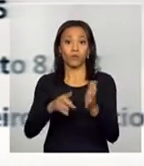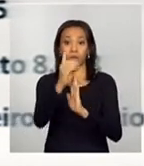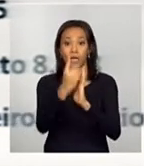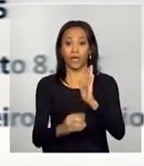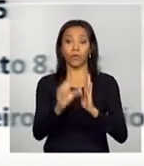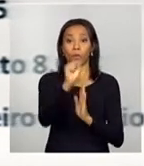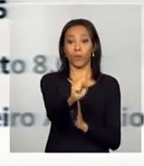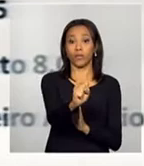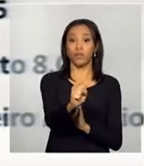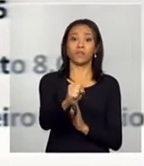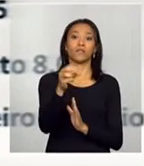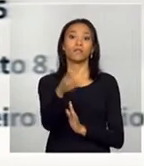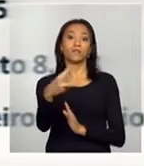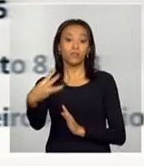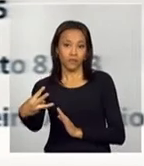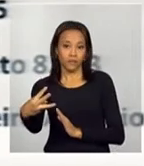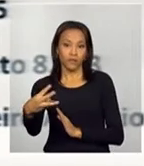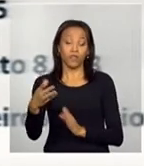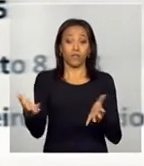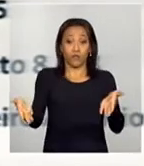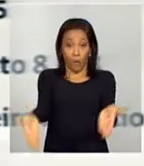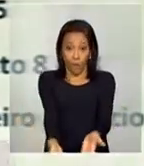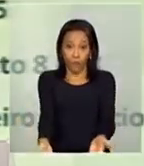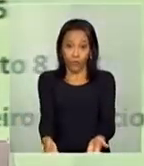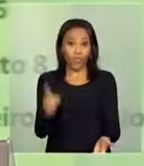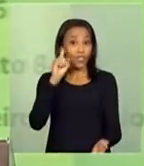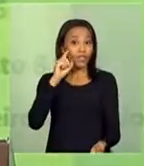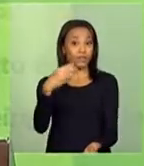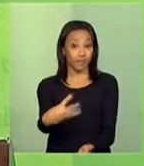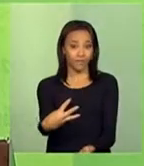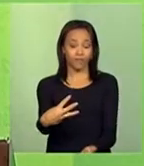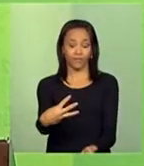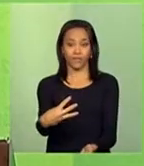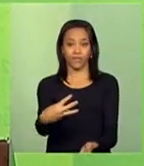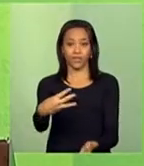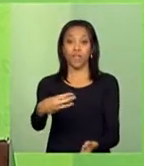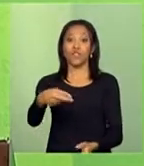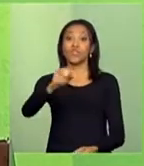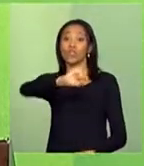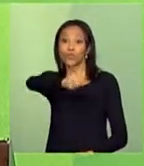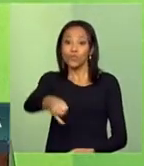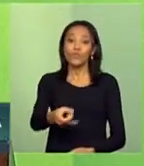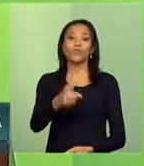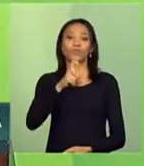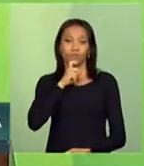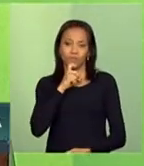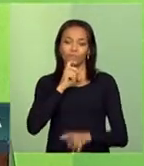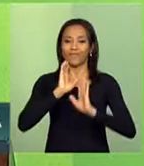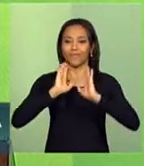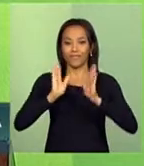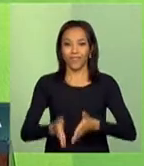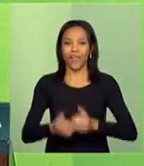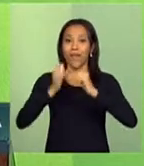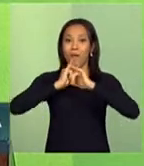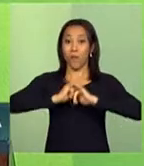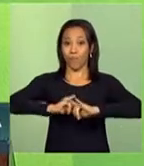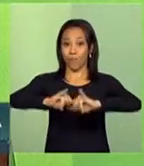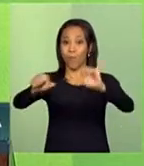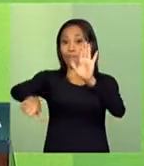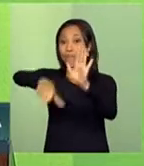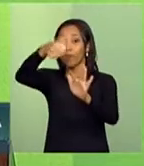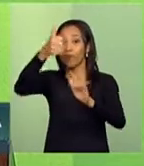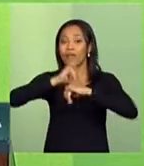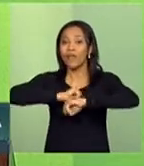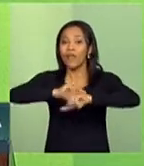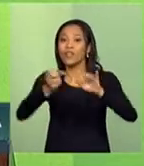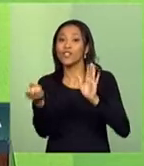8033. E hoje, dia 3 de julho, a publicação do primeiro anúncio público